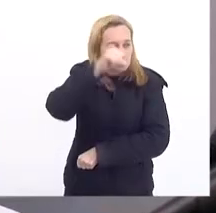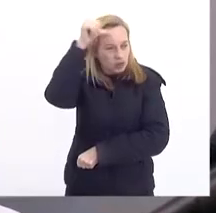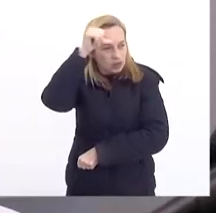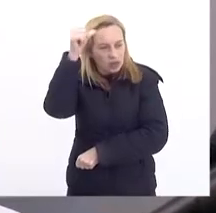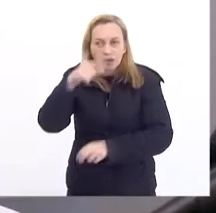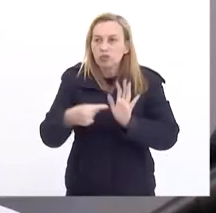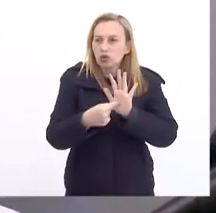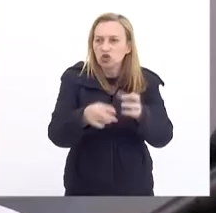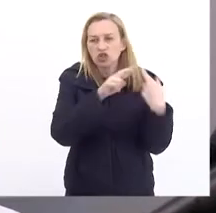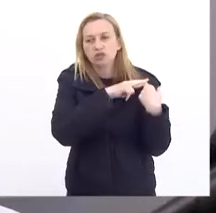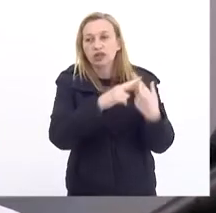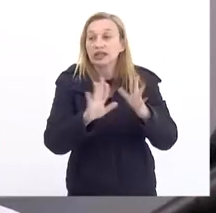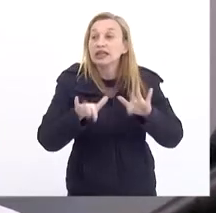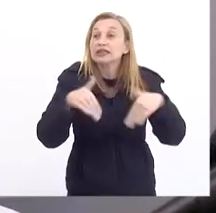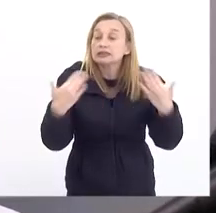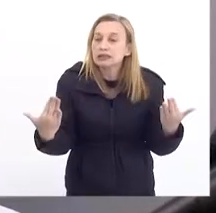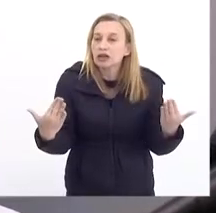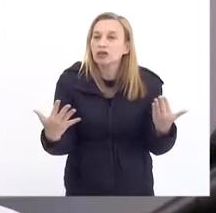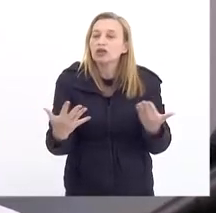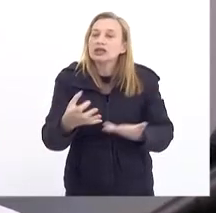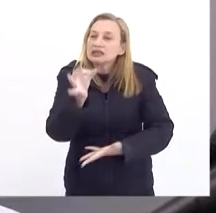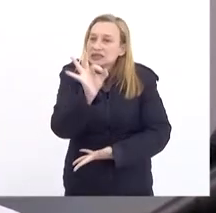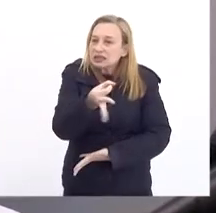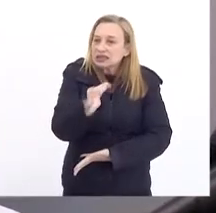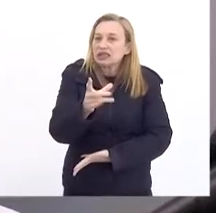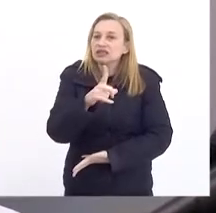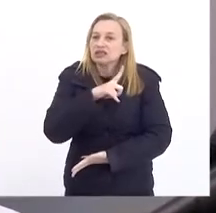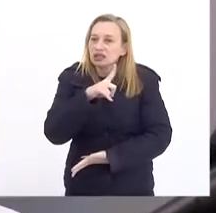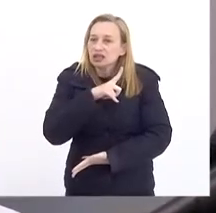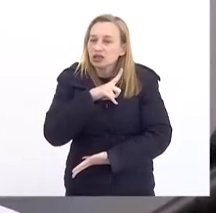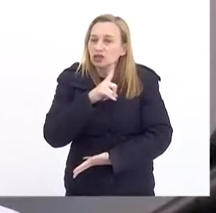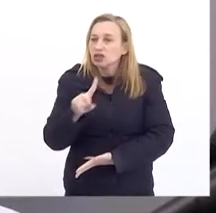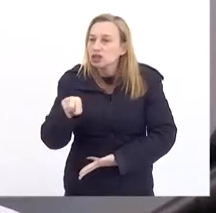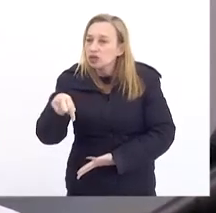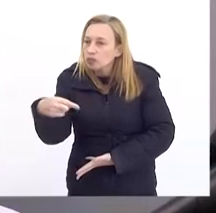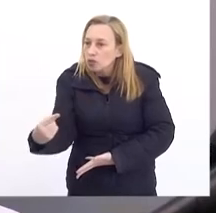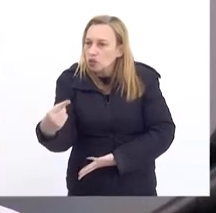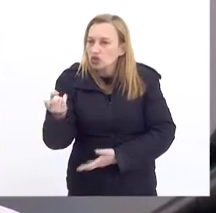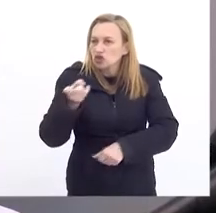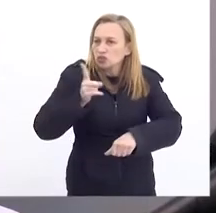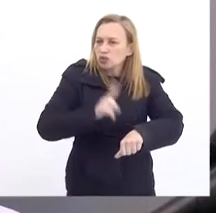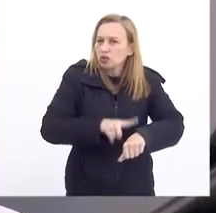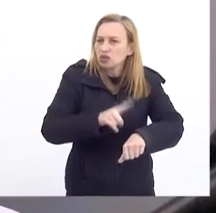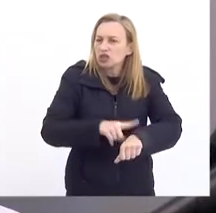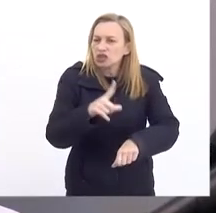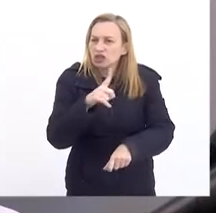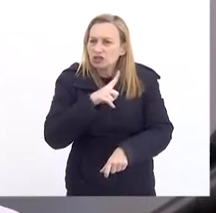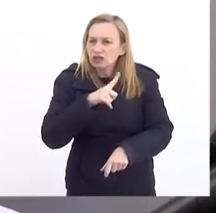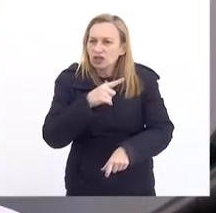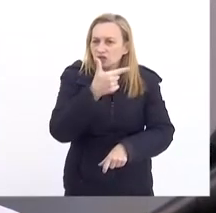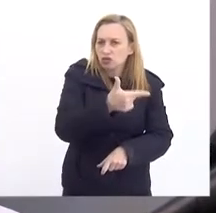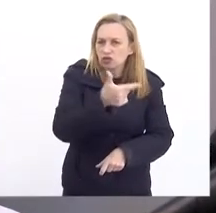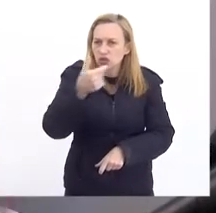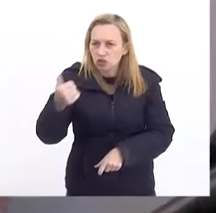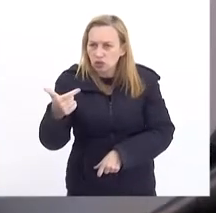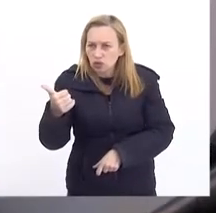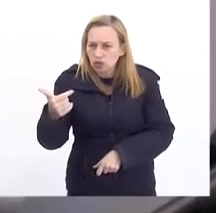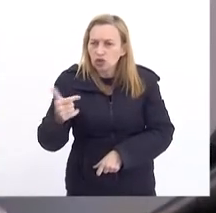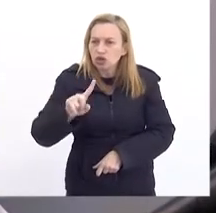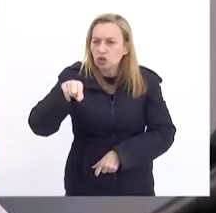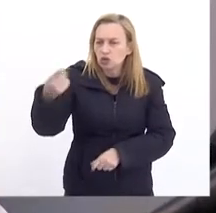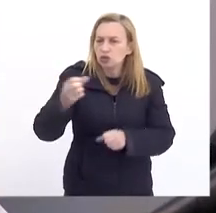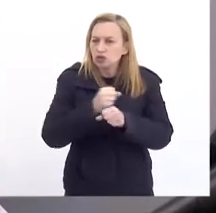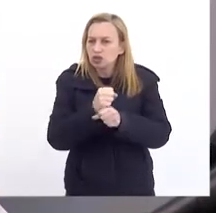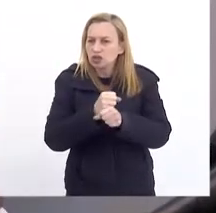responsabilidade. Então, eu tenho certeza de que, após esse momento que enfrentamos, 2022 e os próximos anos